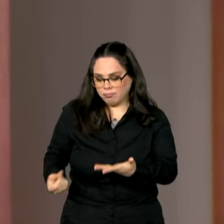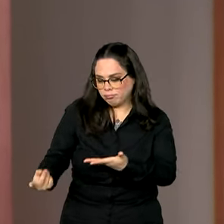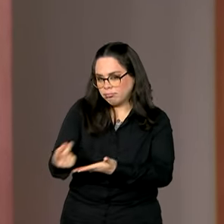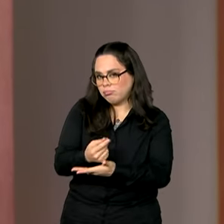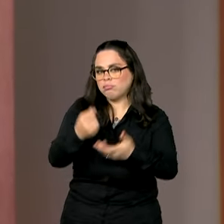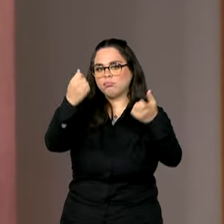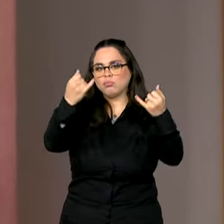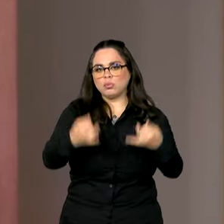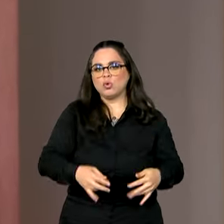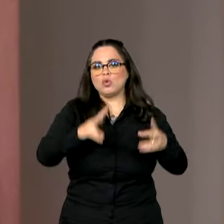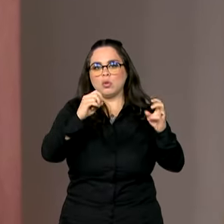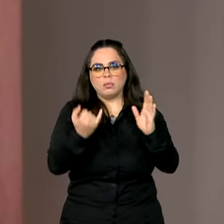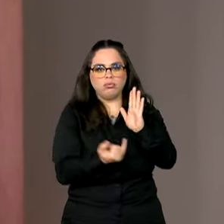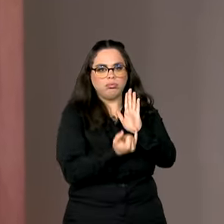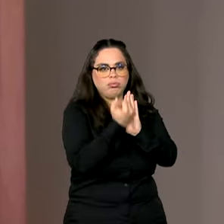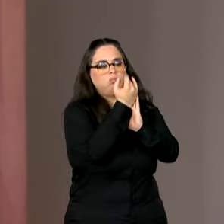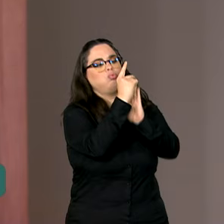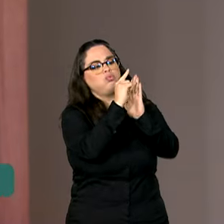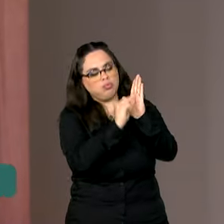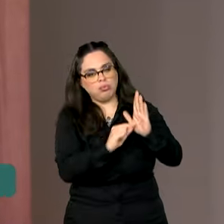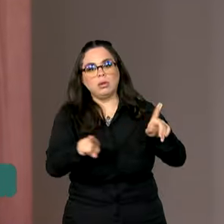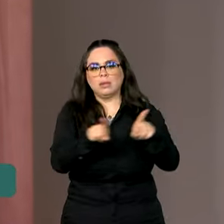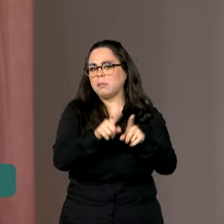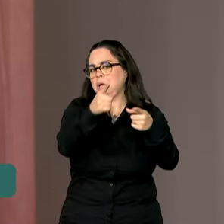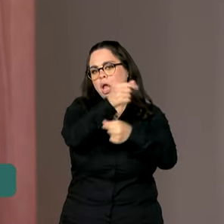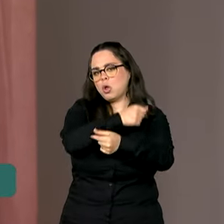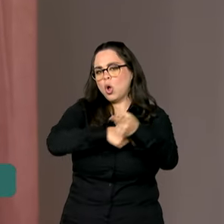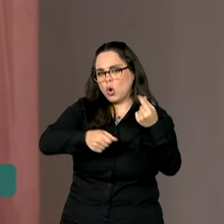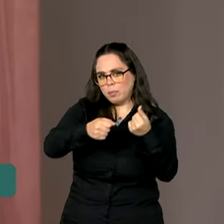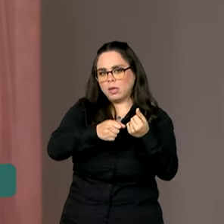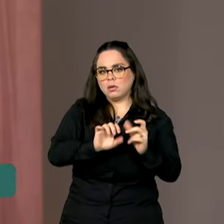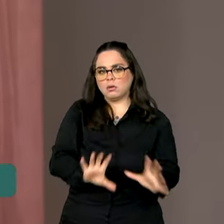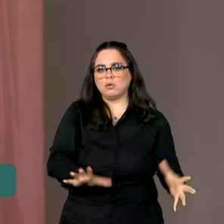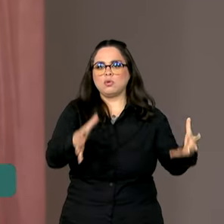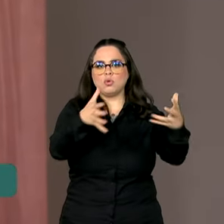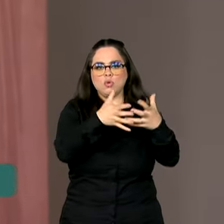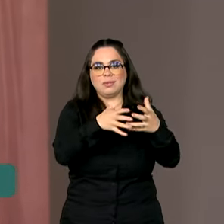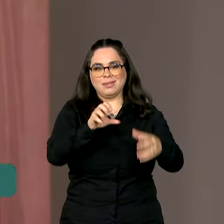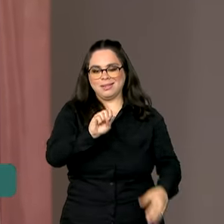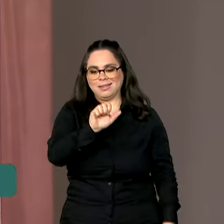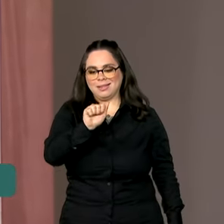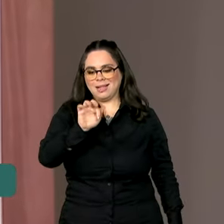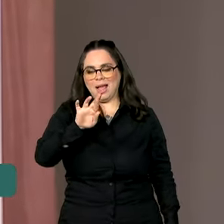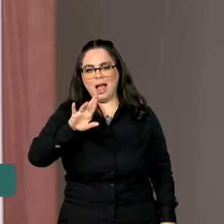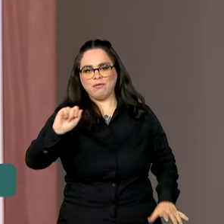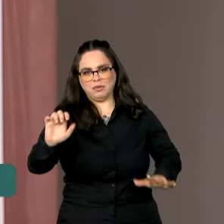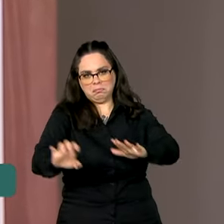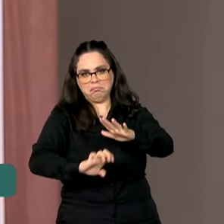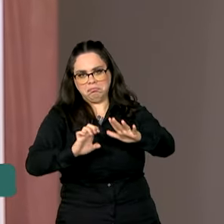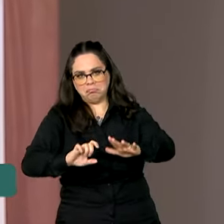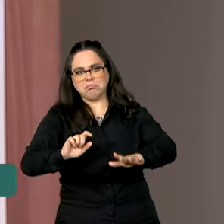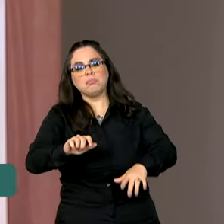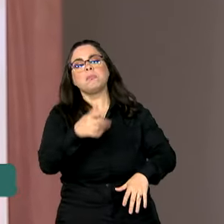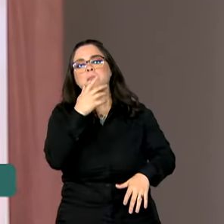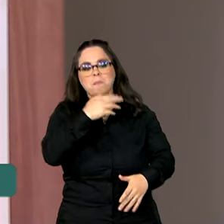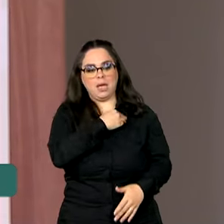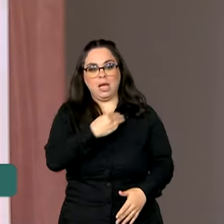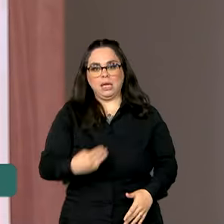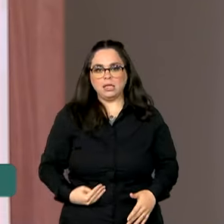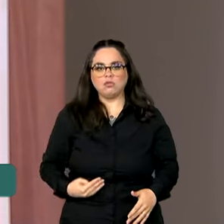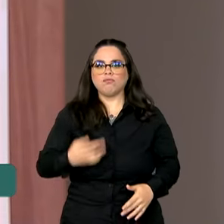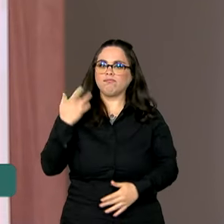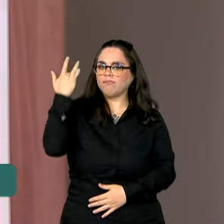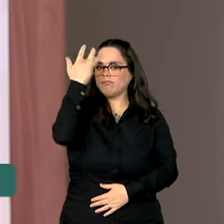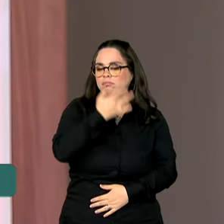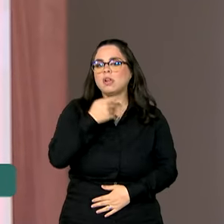comentou a inflação em queda e outros dados da economia. Em um evento do grupo Safra, Fernando Haddad defendeu que